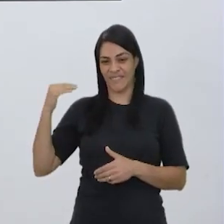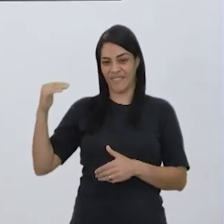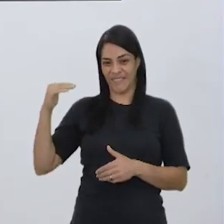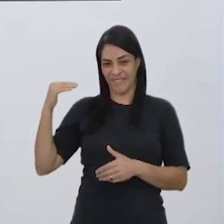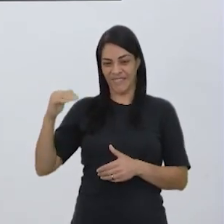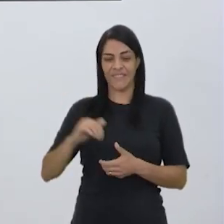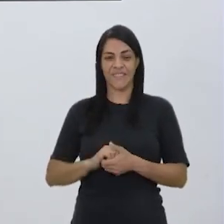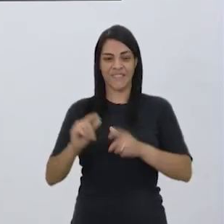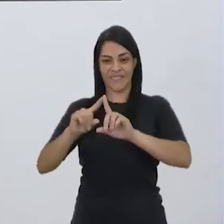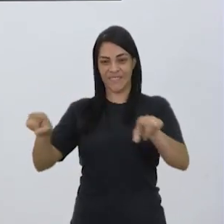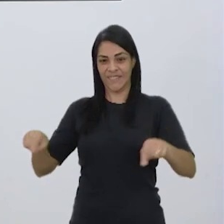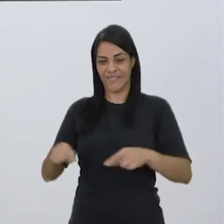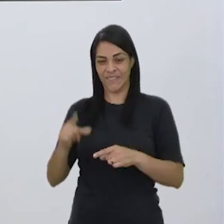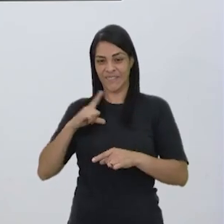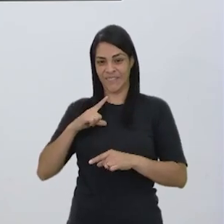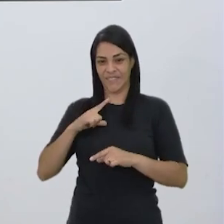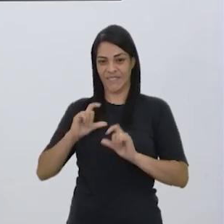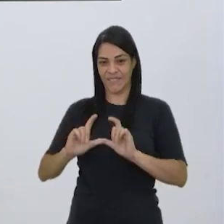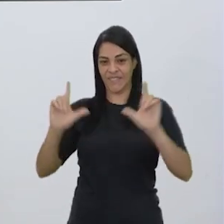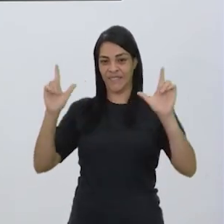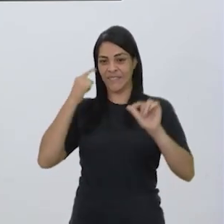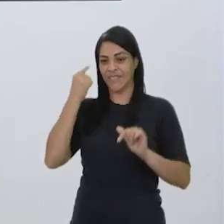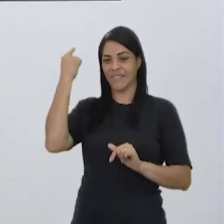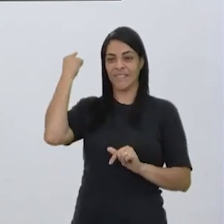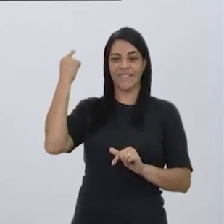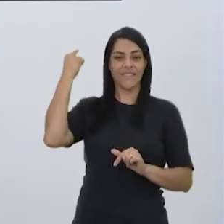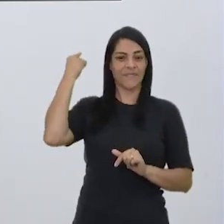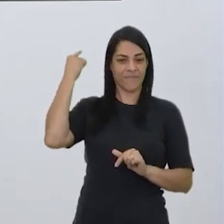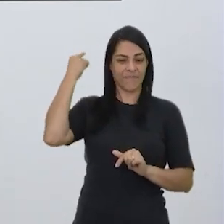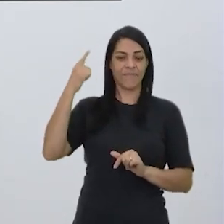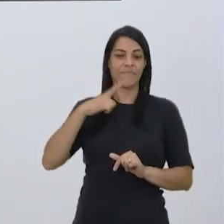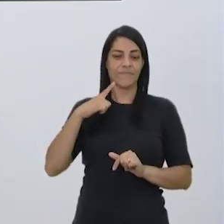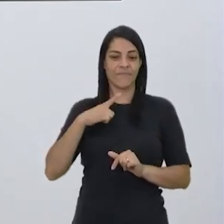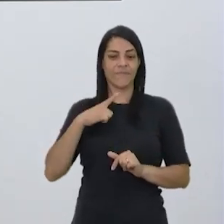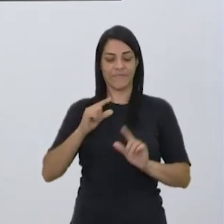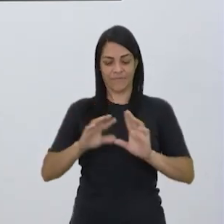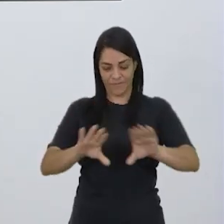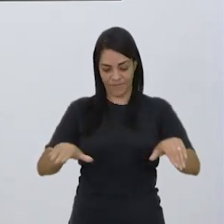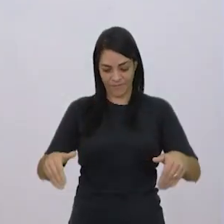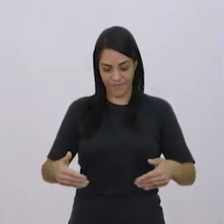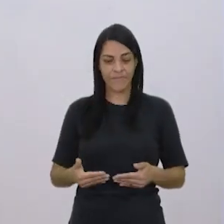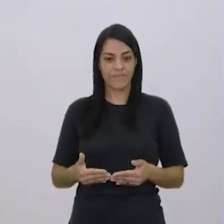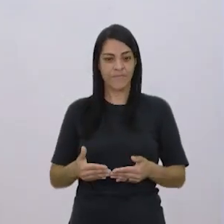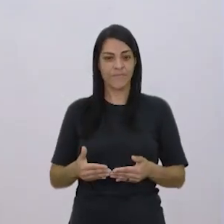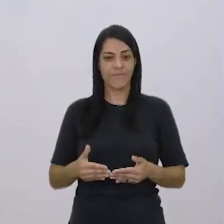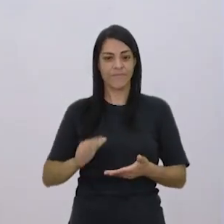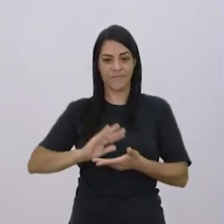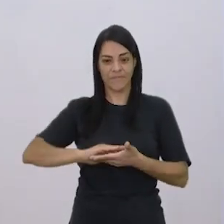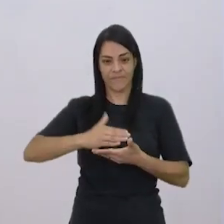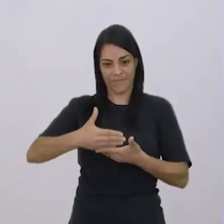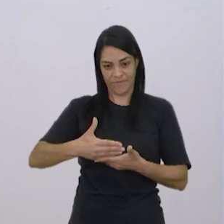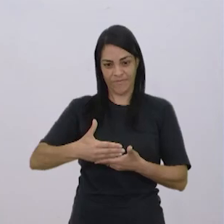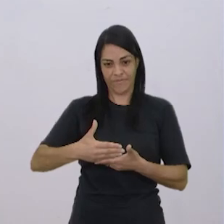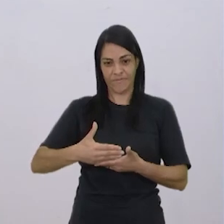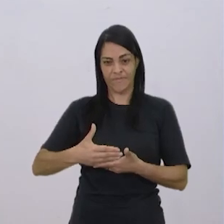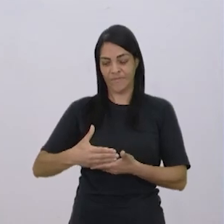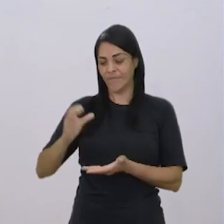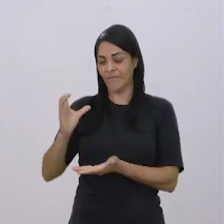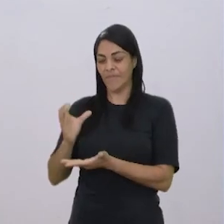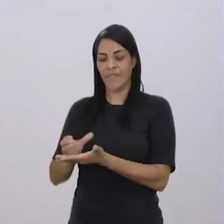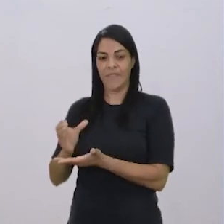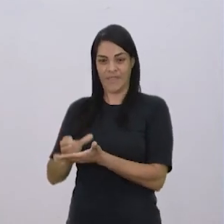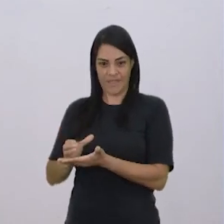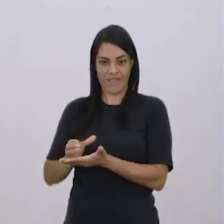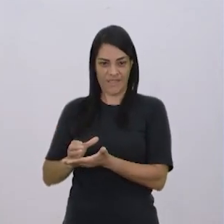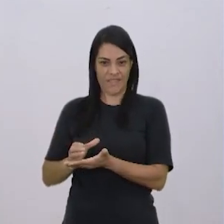dentro de um estúdio onde tem uma lousa digital atrás de mim. Nesse estúdio também tem um púlpito aqui na frente, tablet, uma aguinha, uma